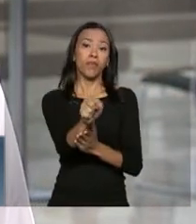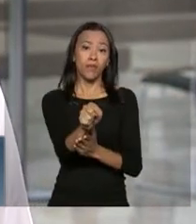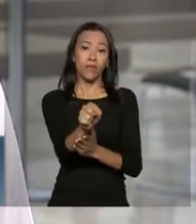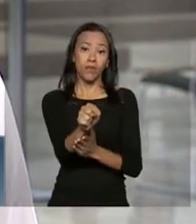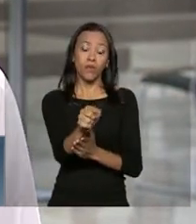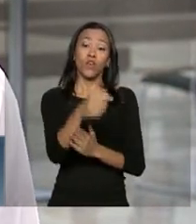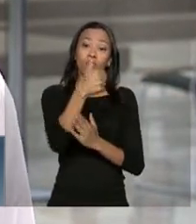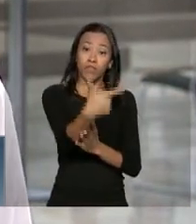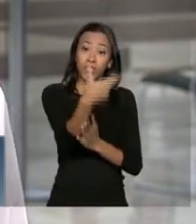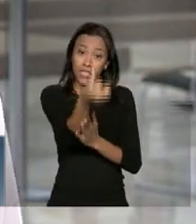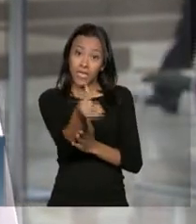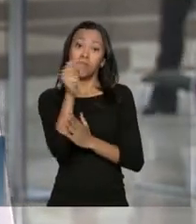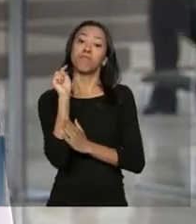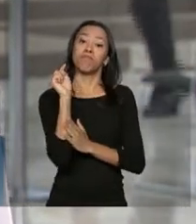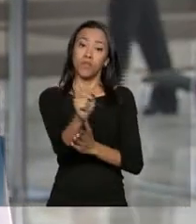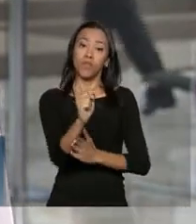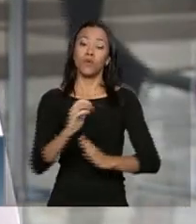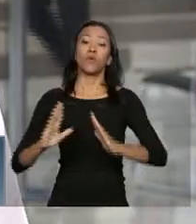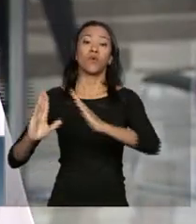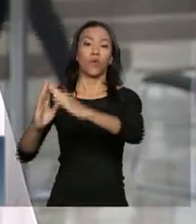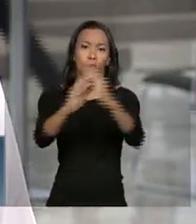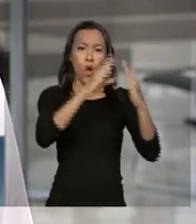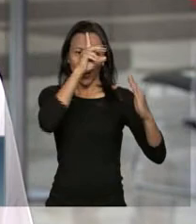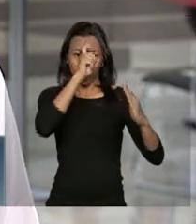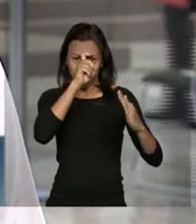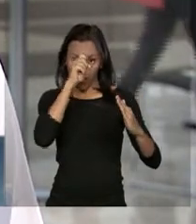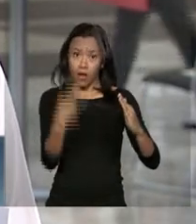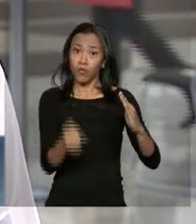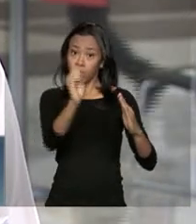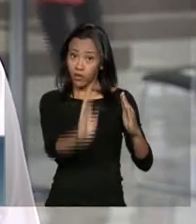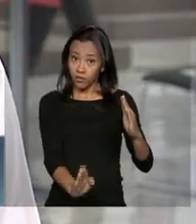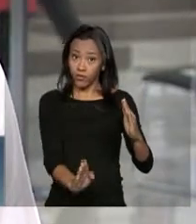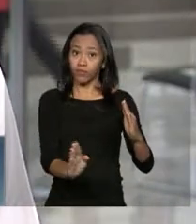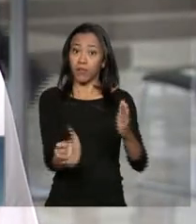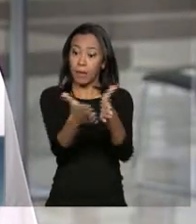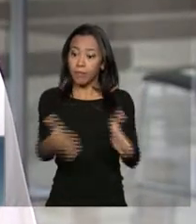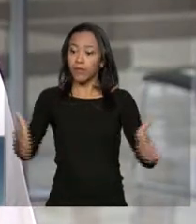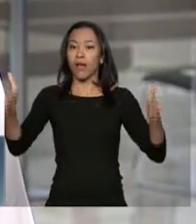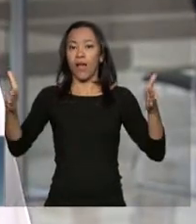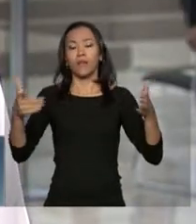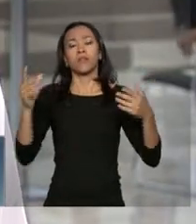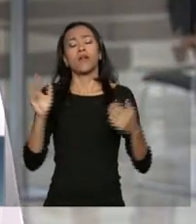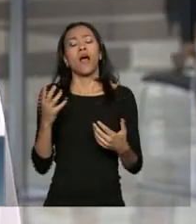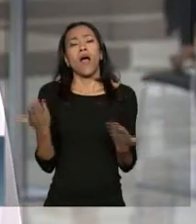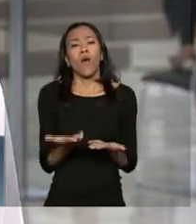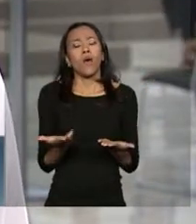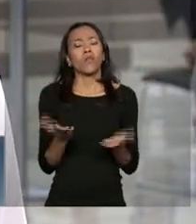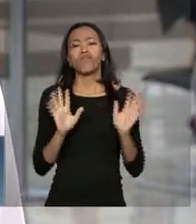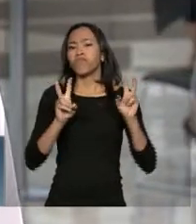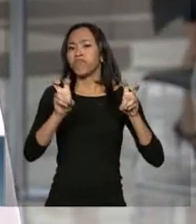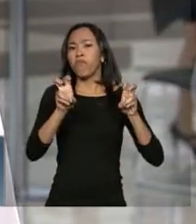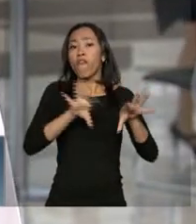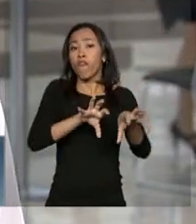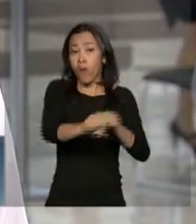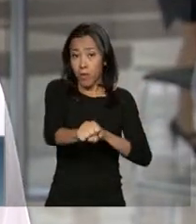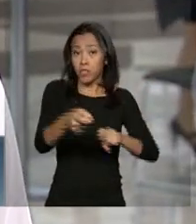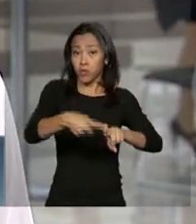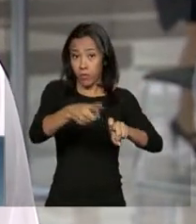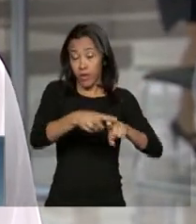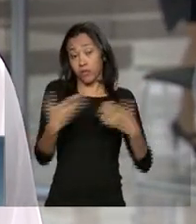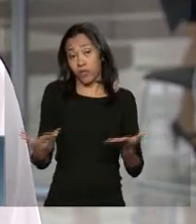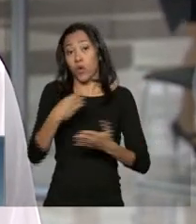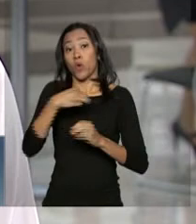básicas de saúde no país. Já em relação à formação médica, o Ministério da